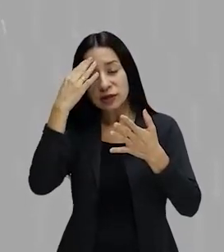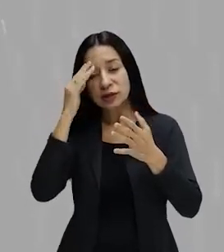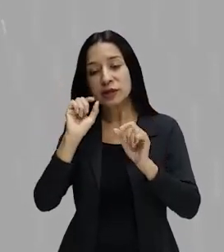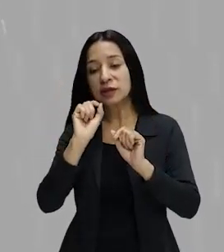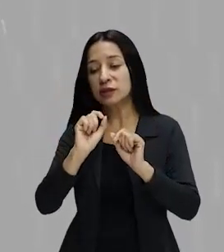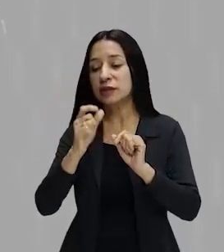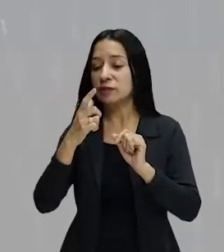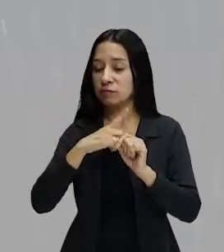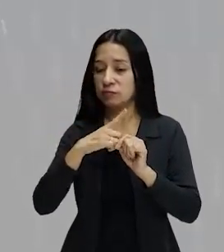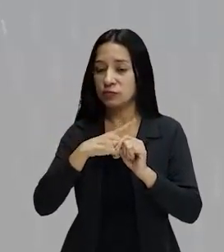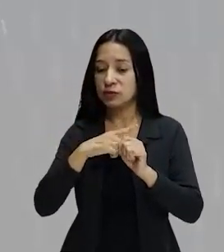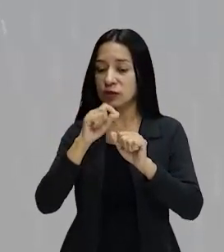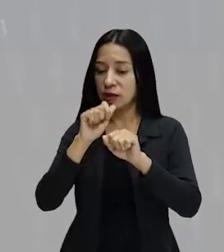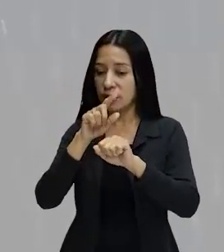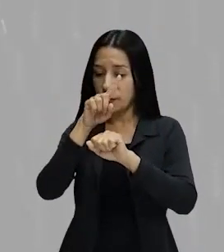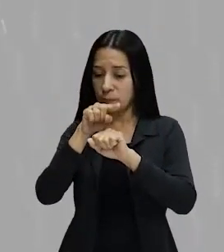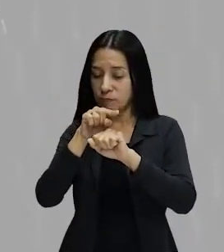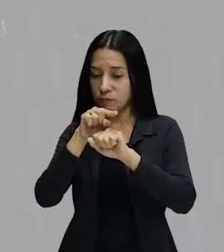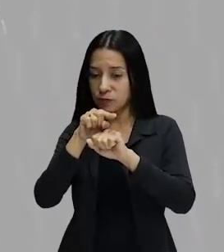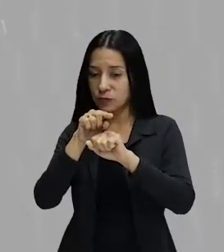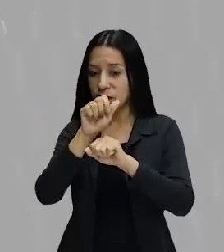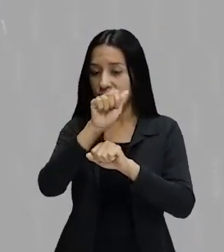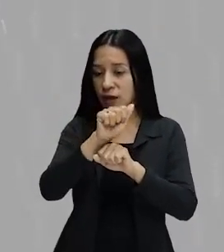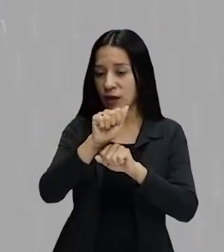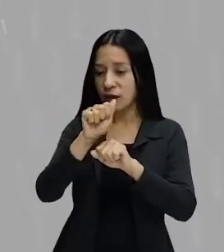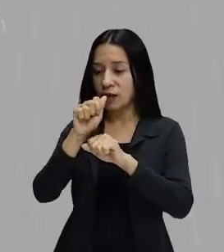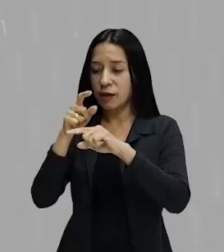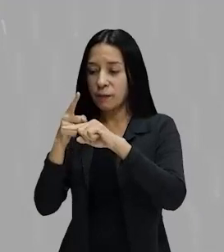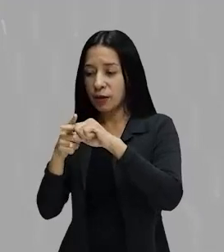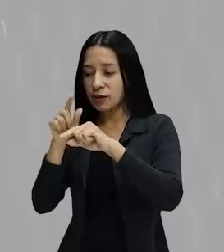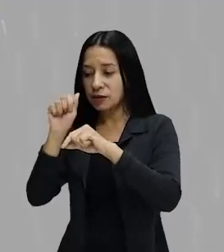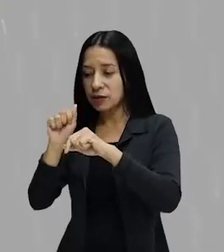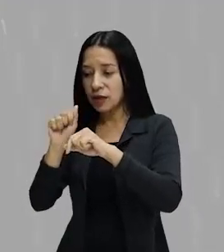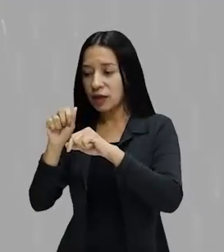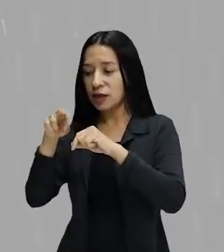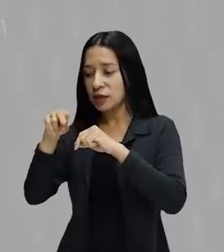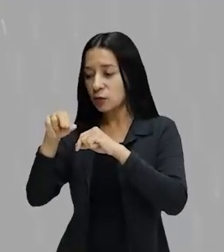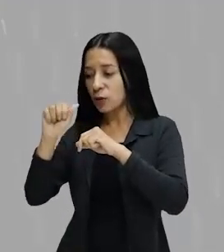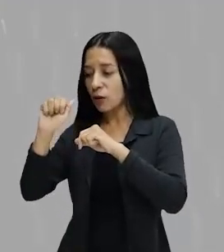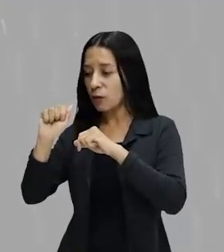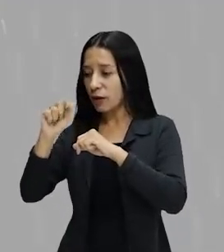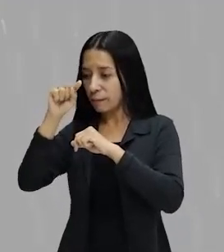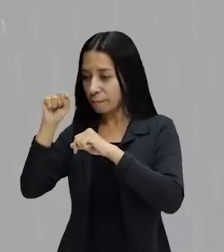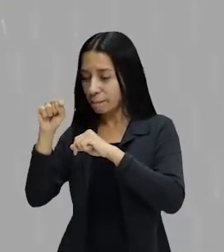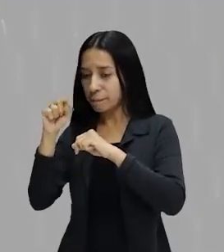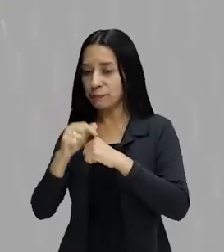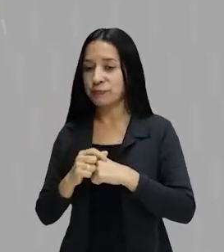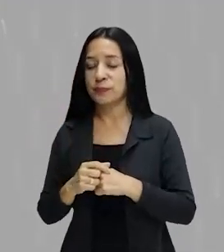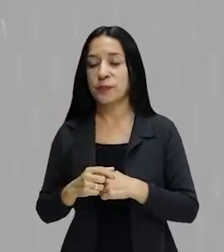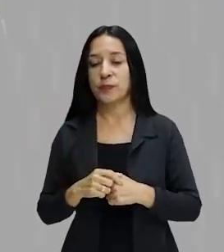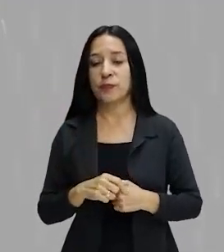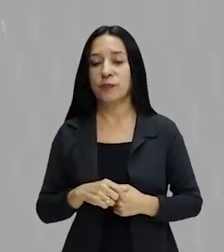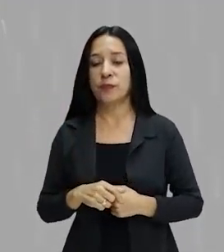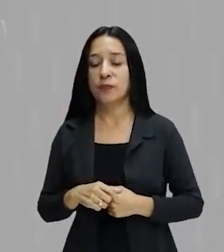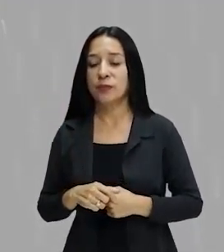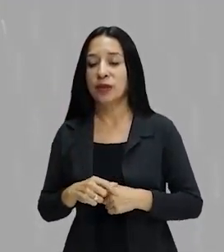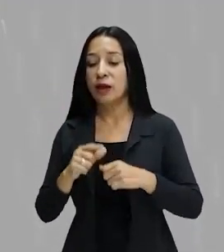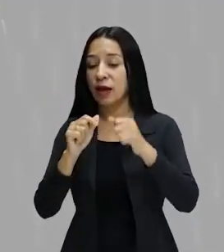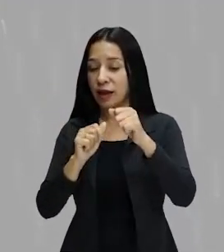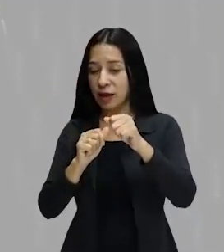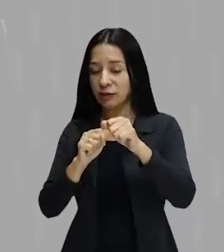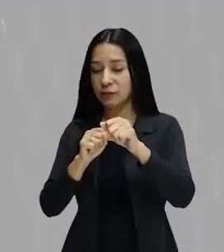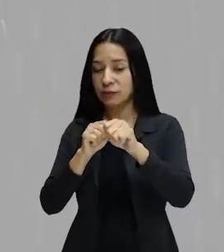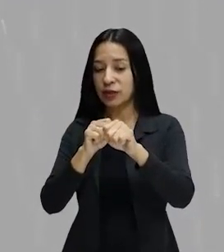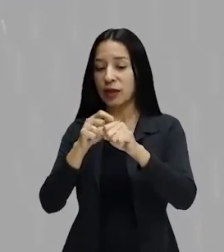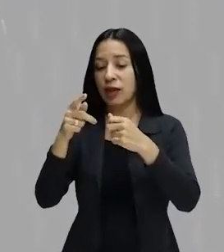duas vogais iguais numa só. Lembrando que essas vogais iguais, uma delas é a preposição e a outra o artigo. Bom,